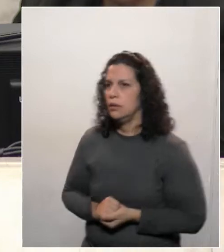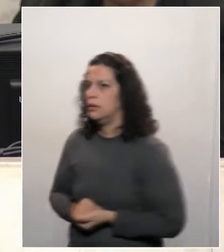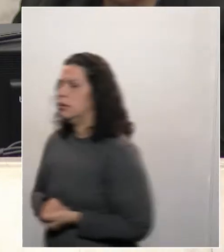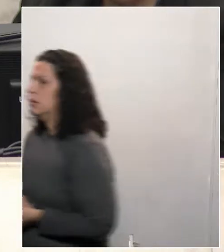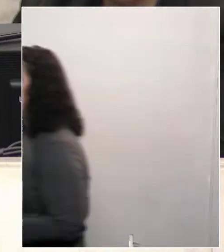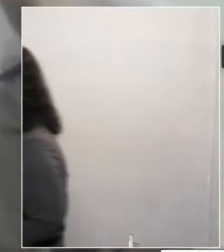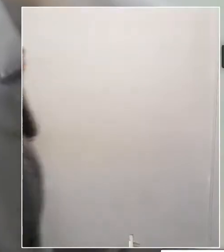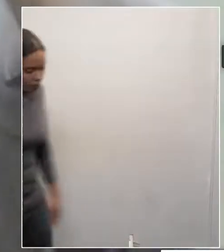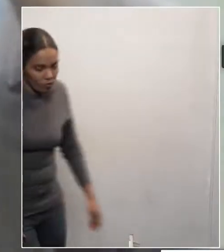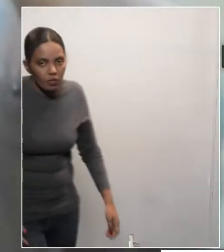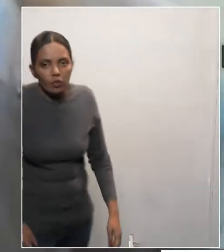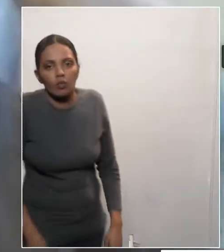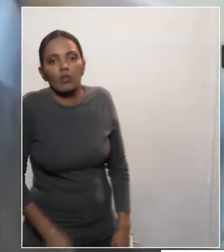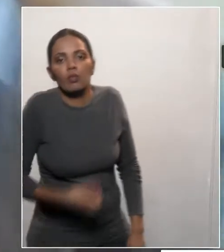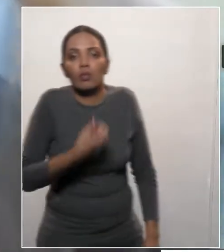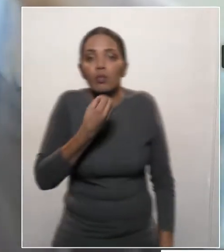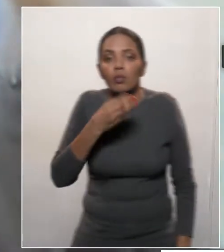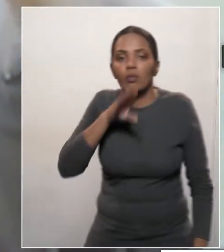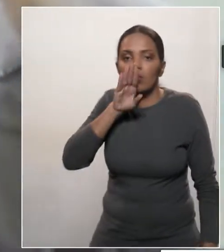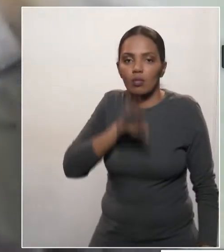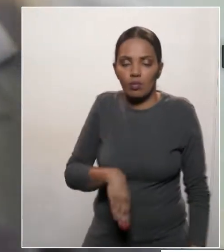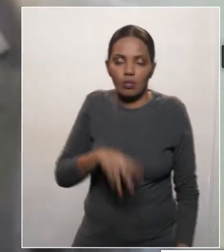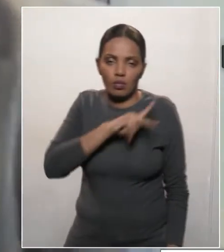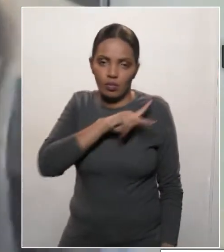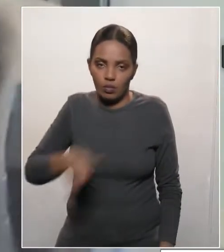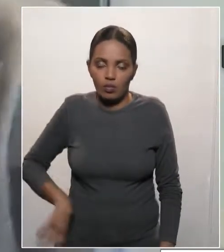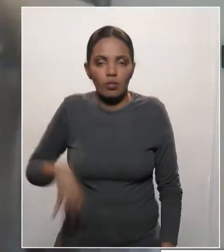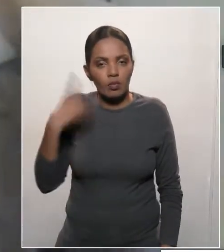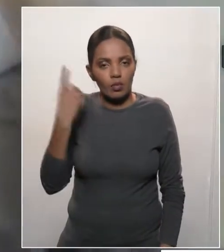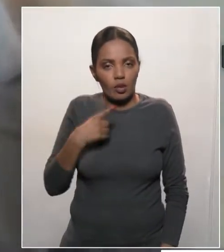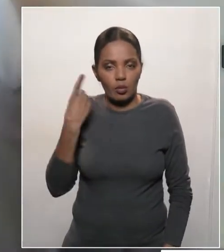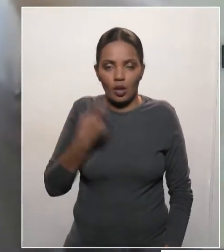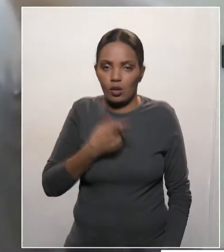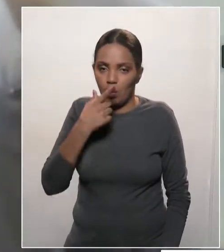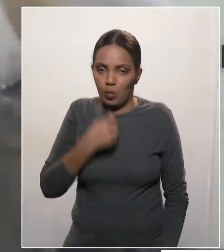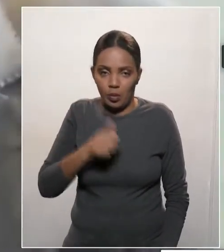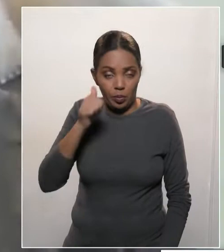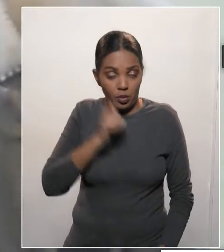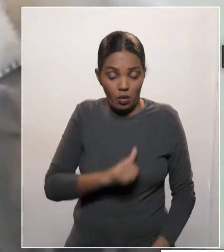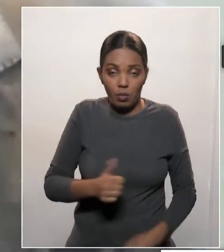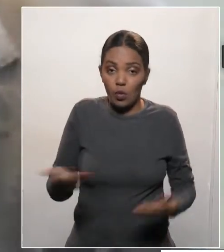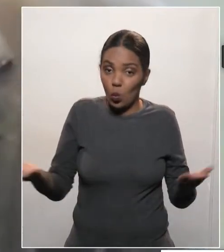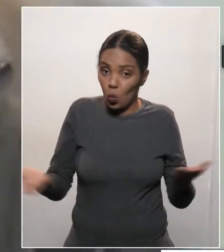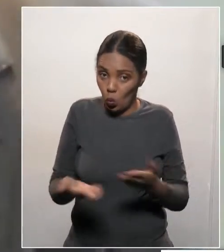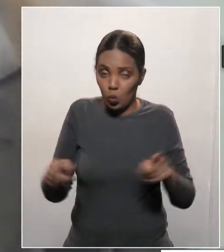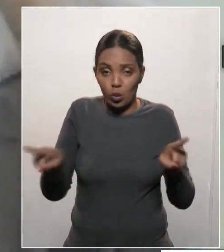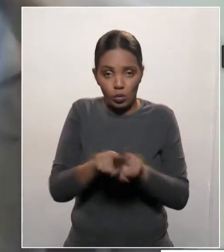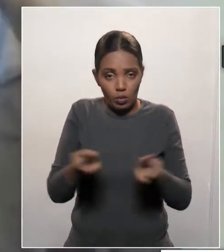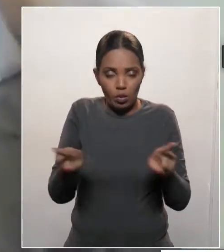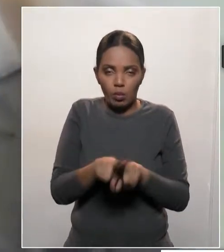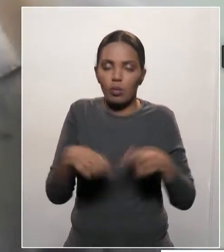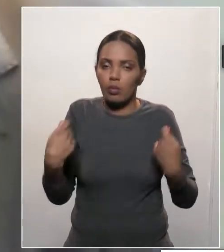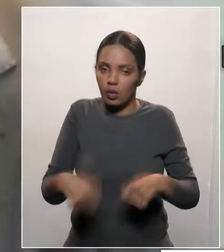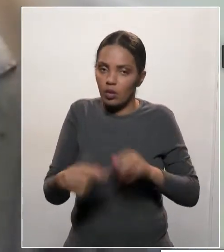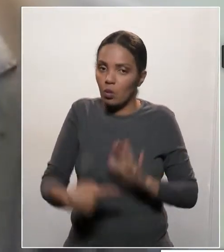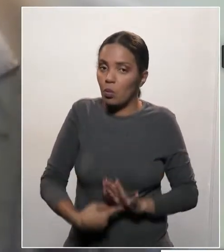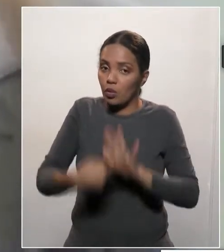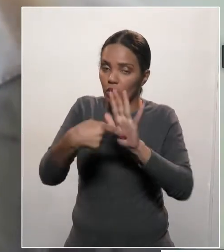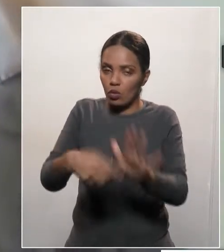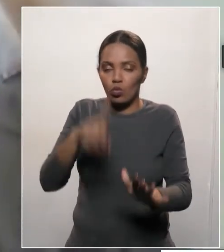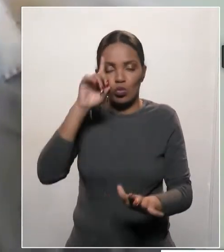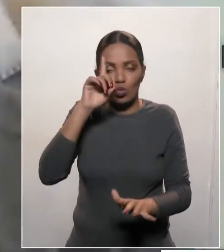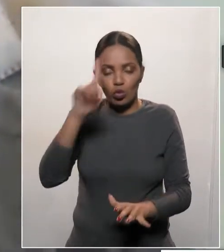Boa tarde, presidentes, deputados, deputados. Hoje, nós temos também que destacar esse Dia Internacional da